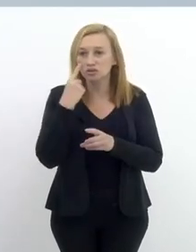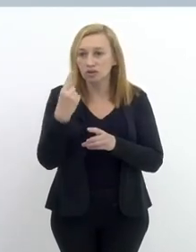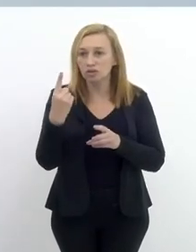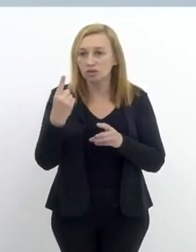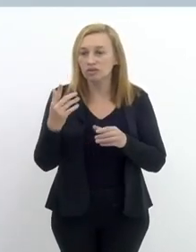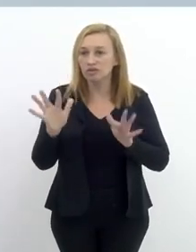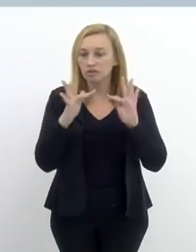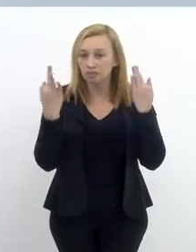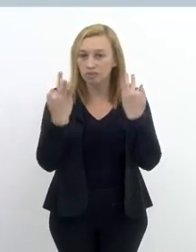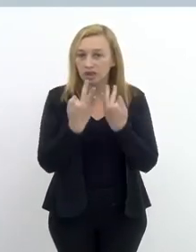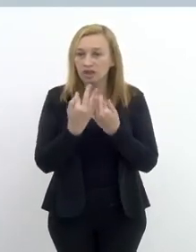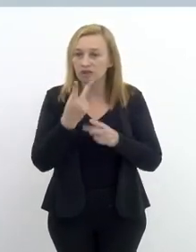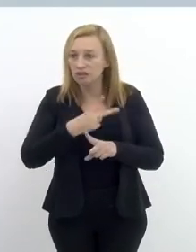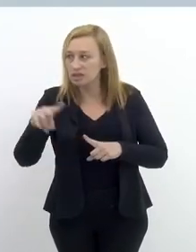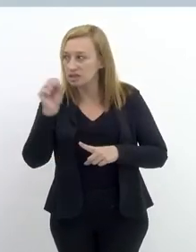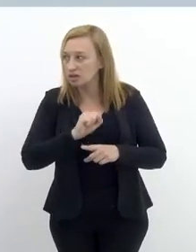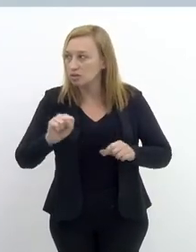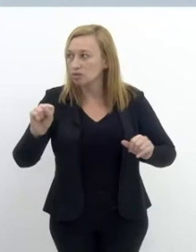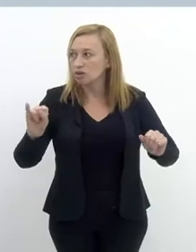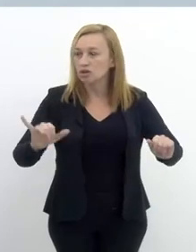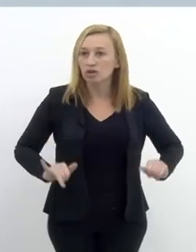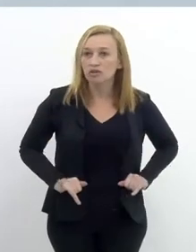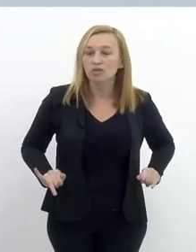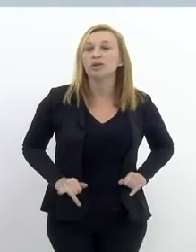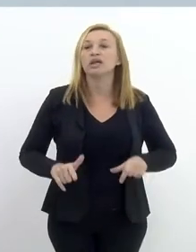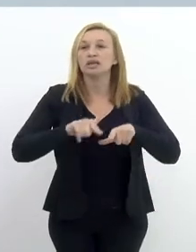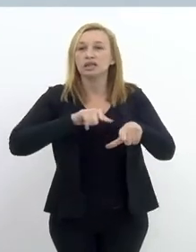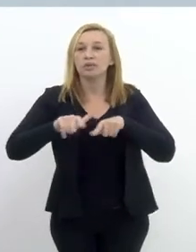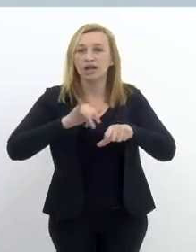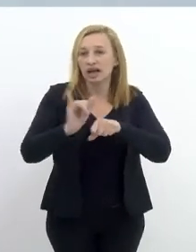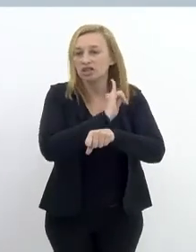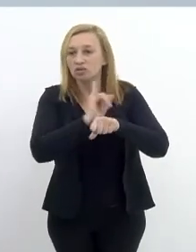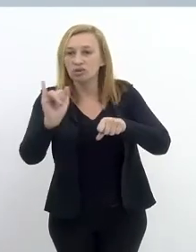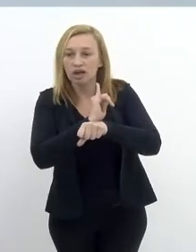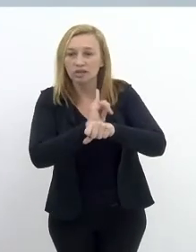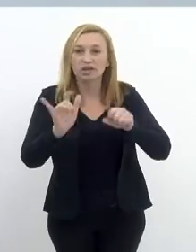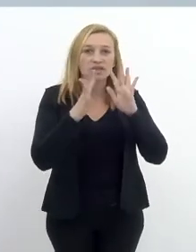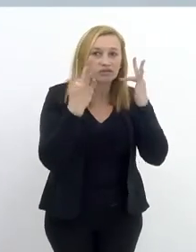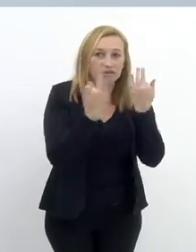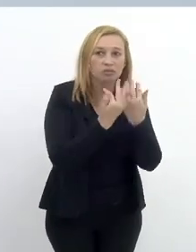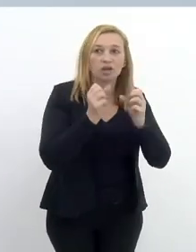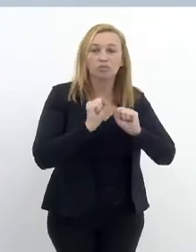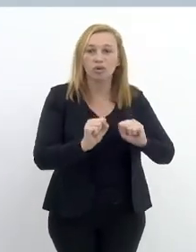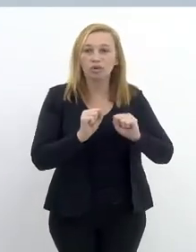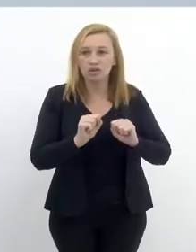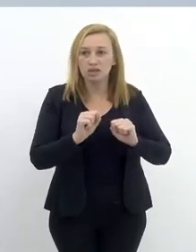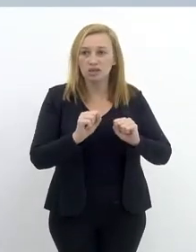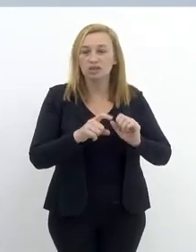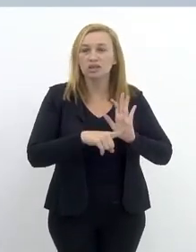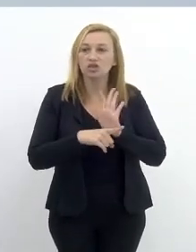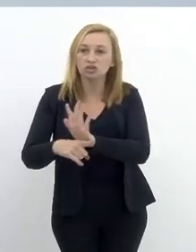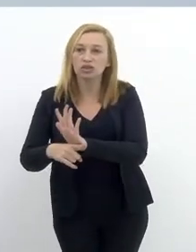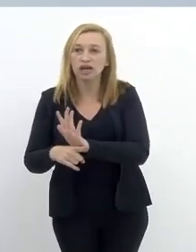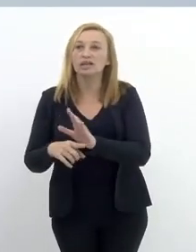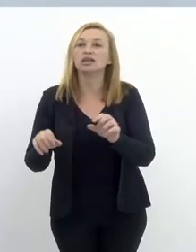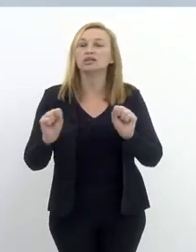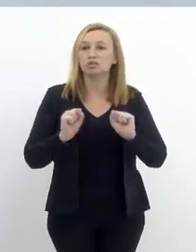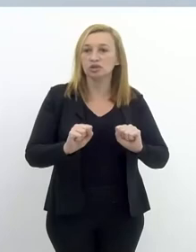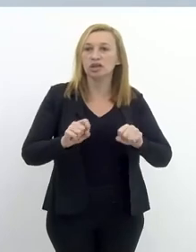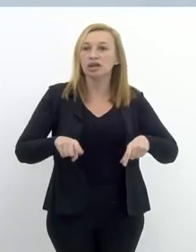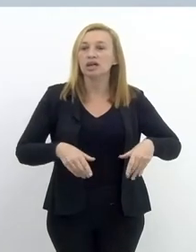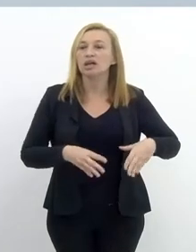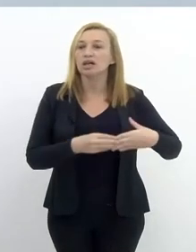que a gente encontra quando a gente se depara com uma família que vivencia essa dor. Então, a gente tenta trabalhar de forma articulada para que essa família possa ser